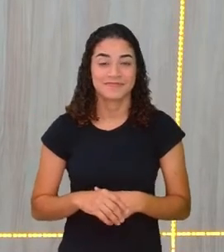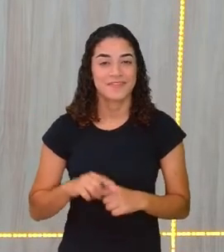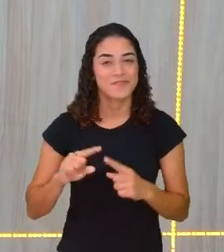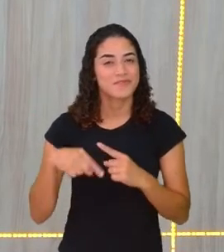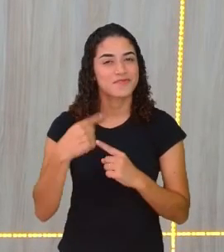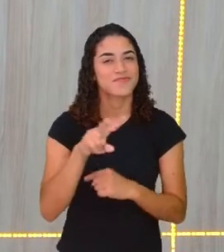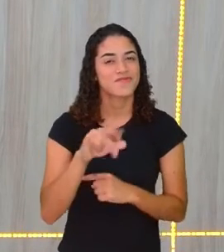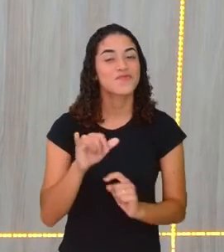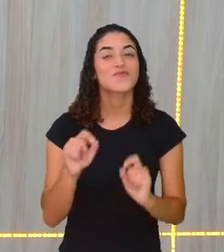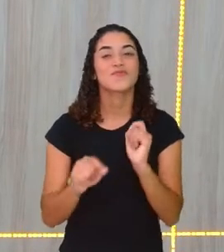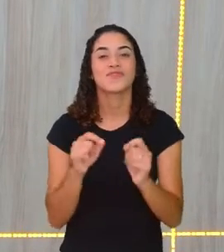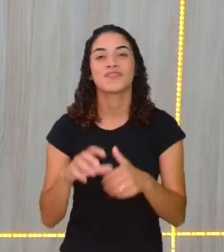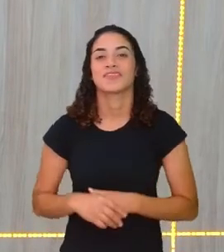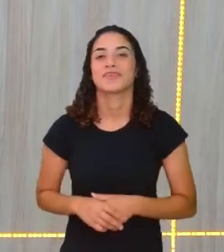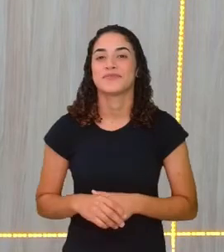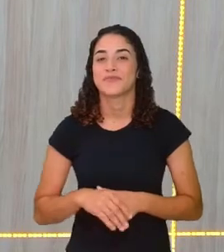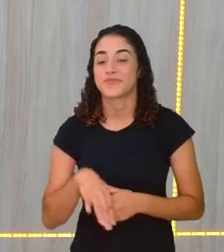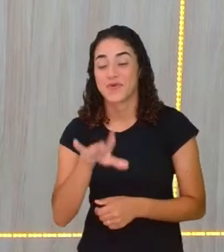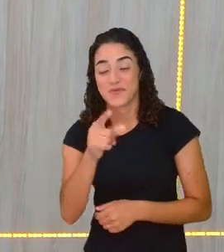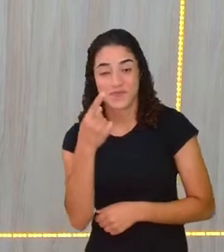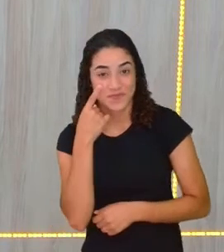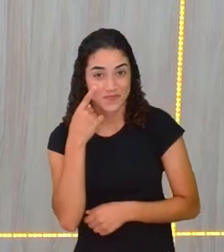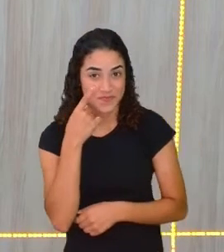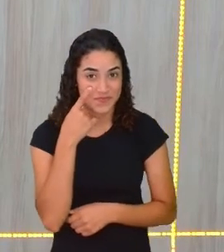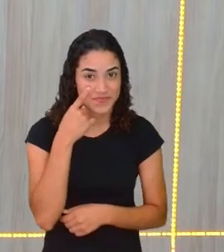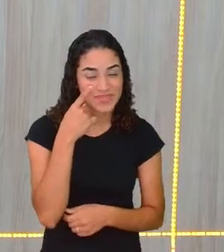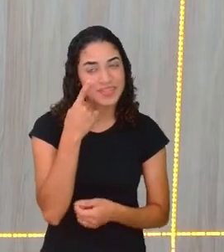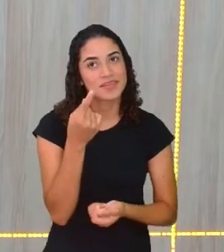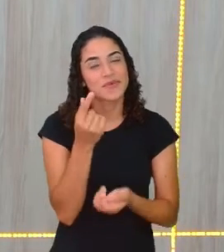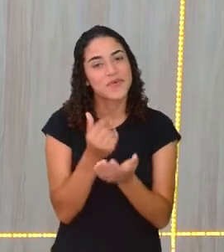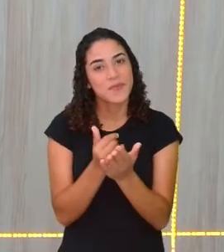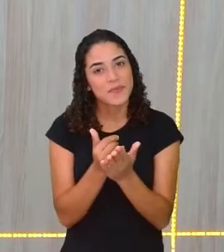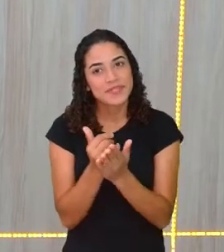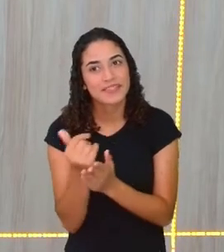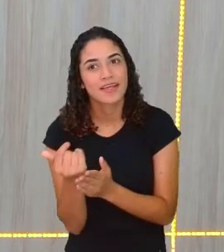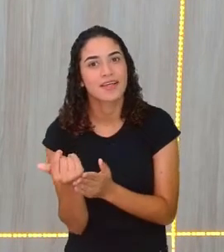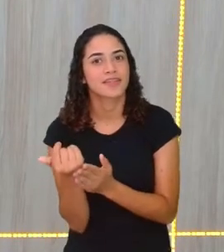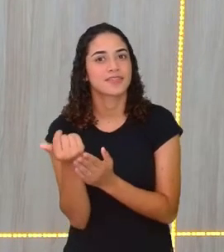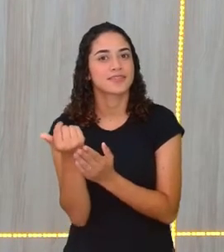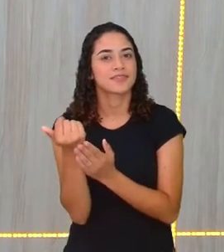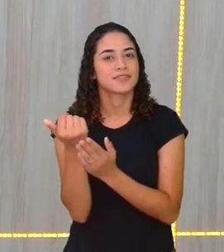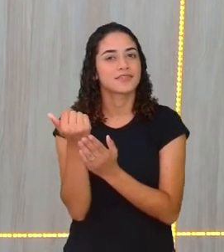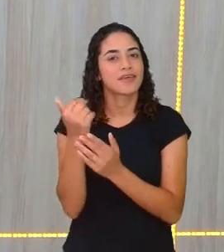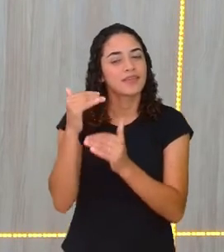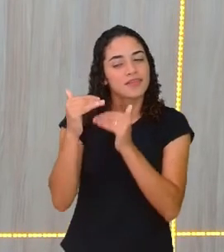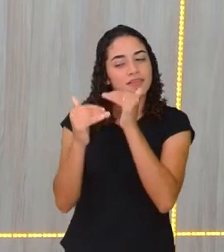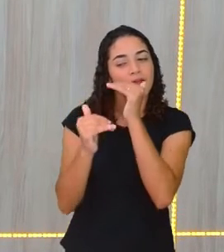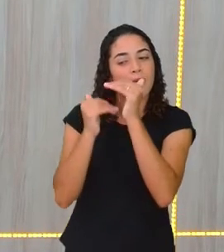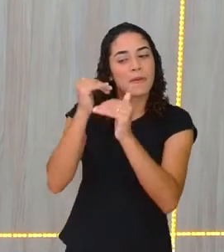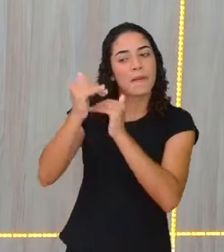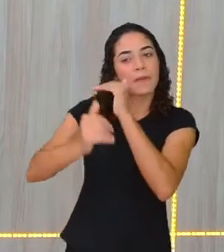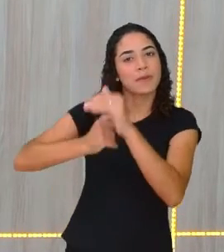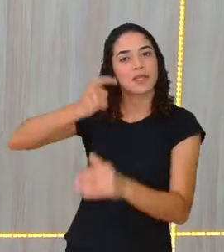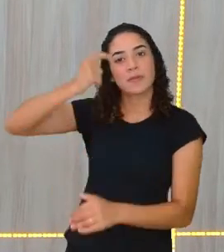comece a gerar, não é? Sexto ano, gerar uma mentalidade, não é? Um conceito diferente,